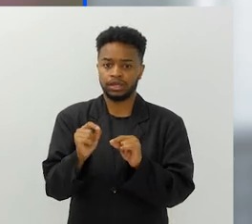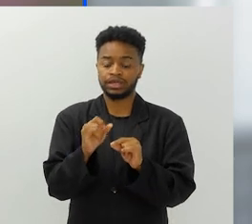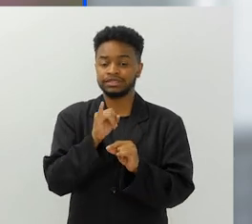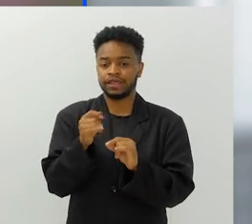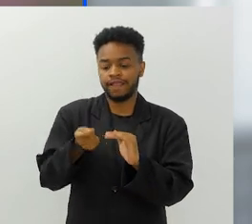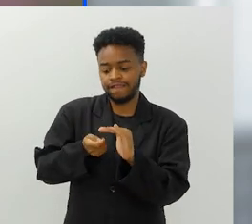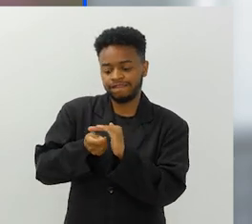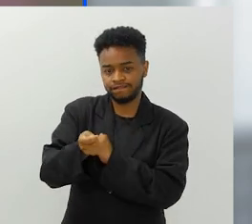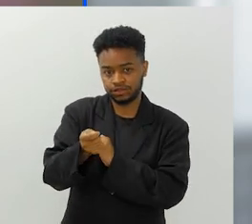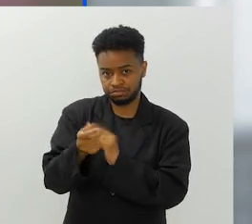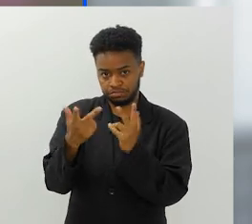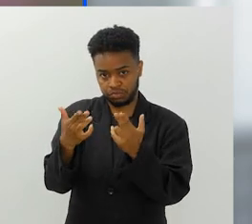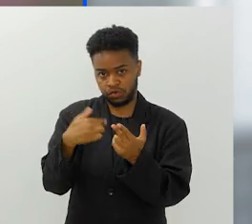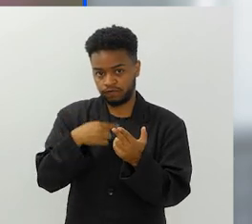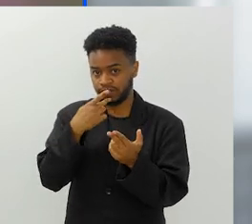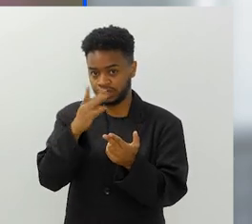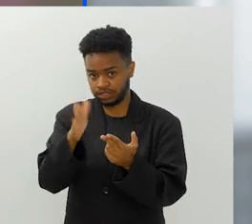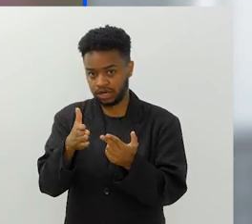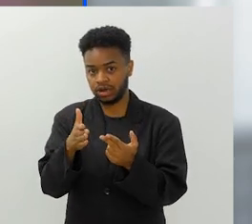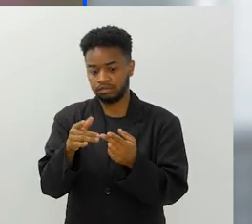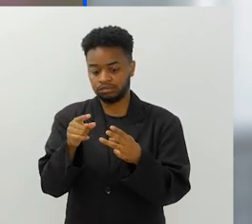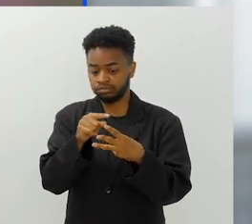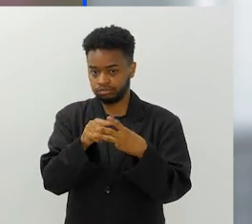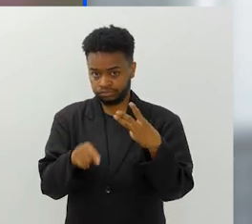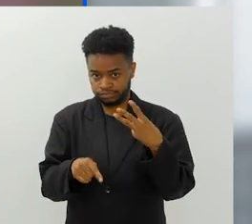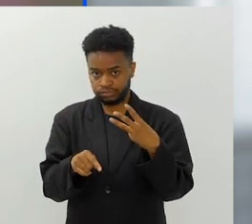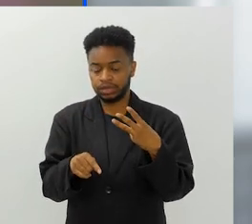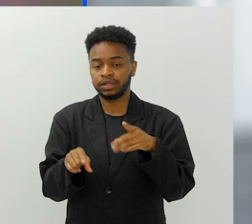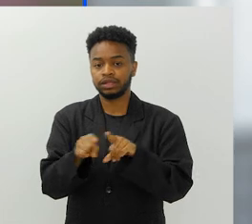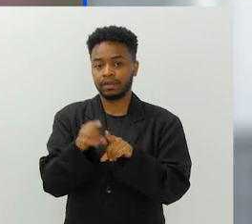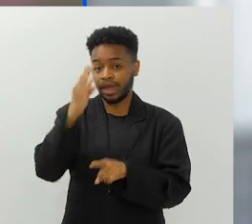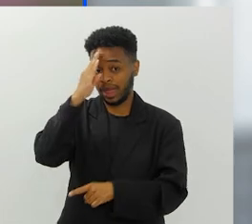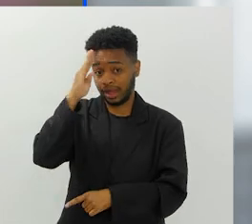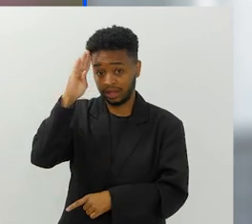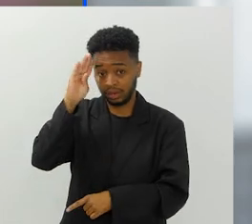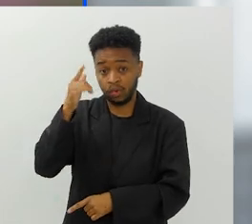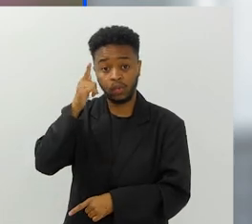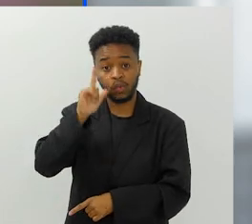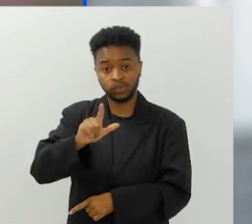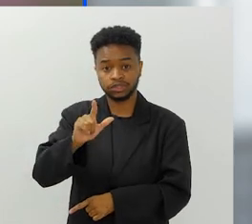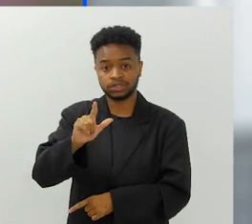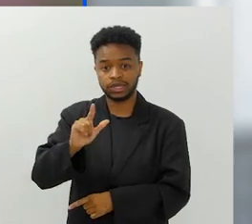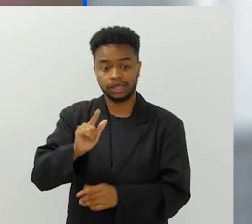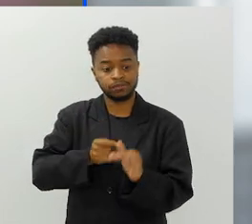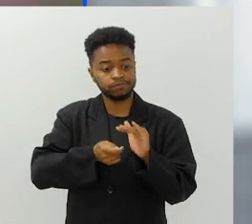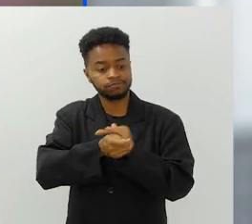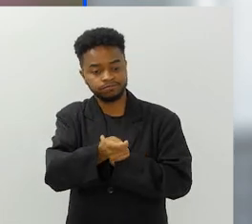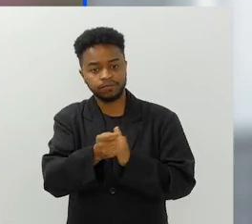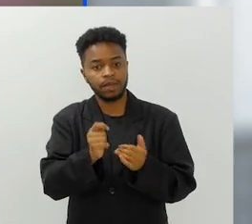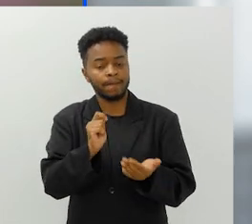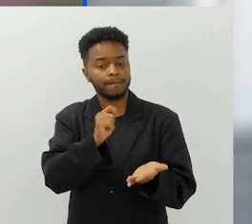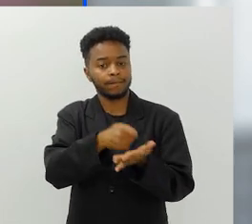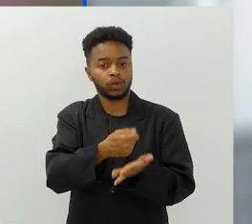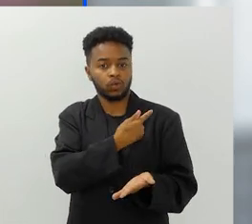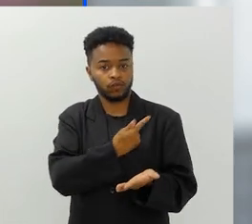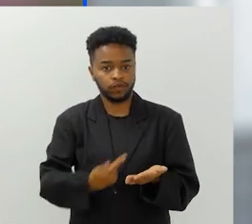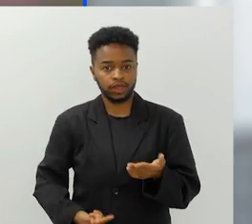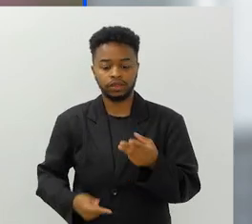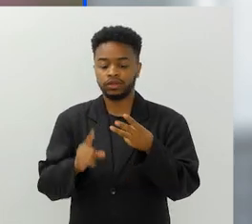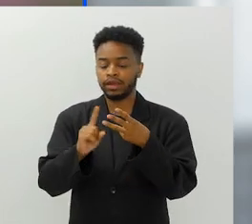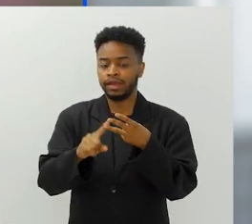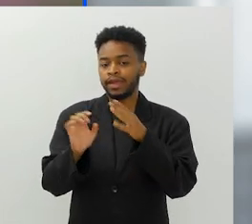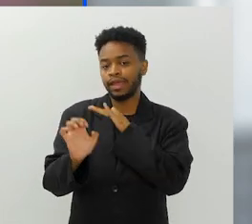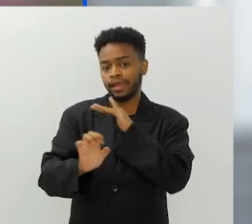que, com aquele investimento que eu falei da triplo hélice, né? A academia recebendo os incentivos do governo,